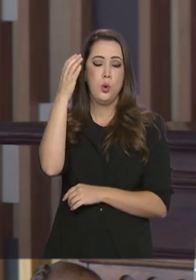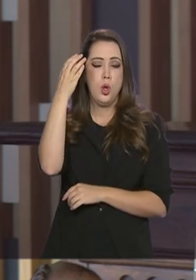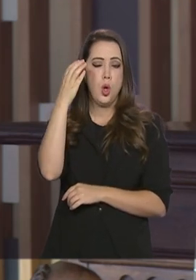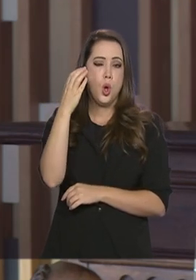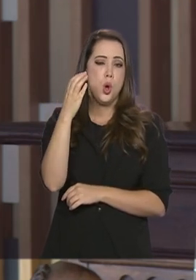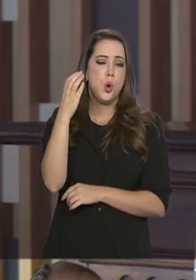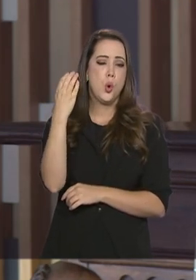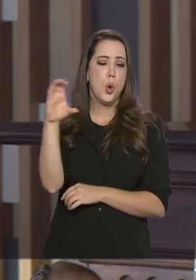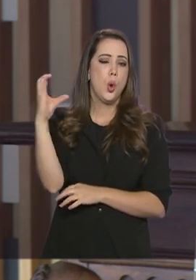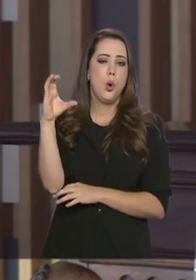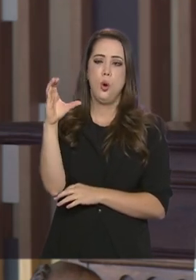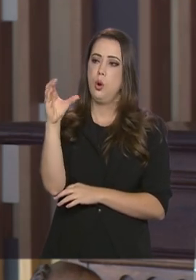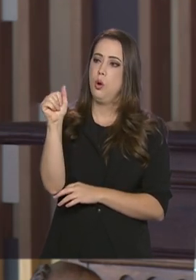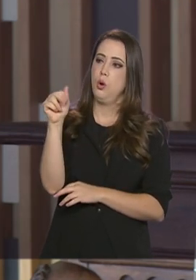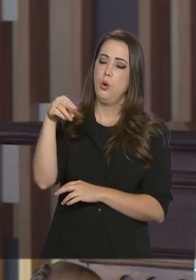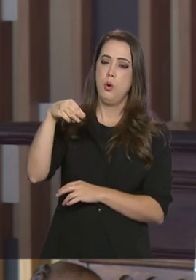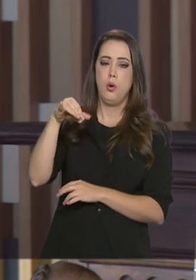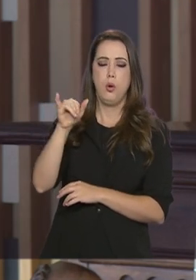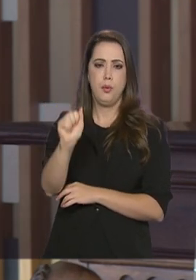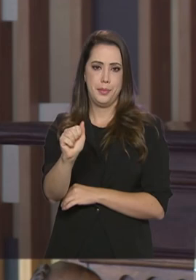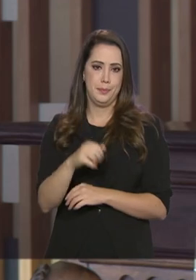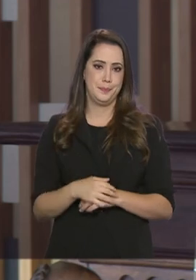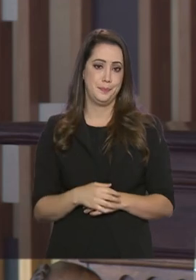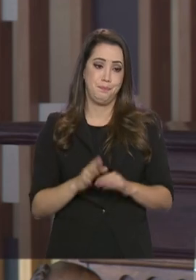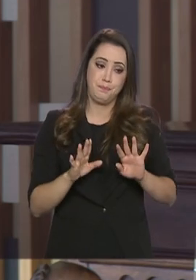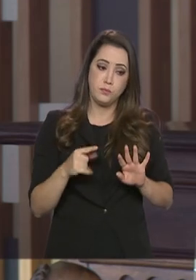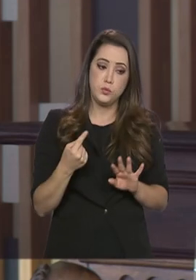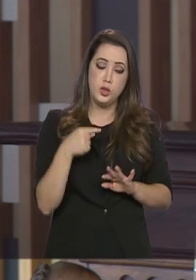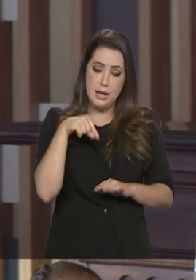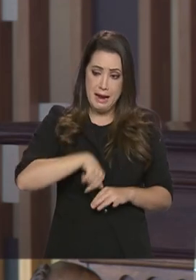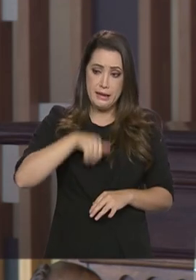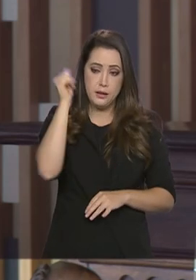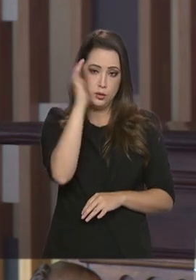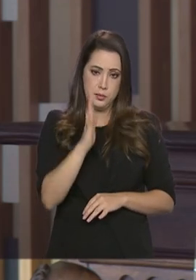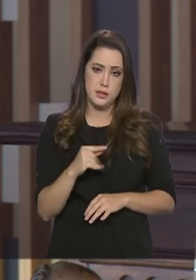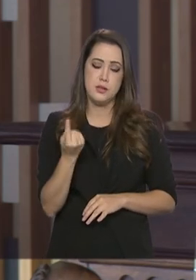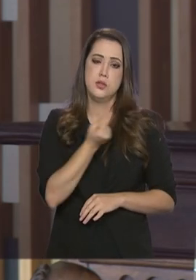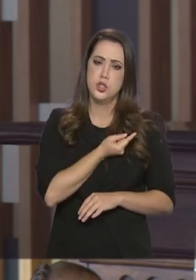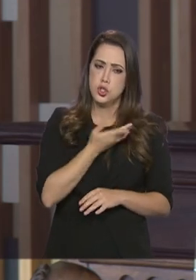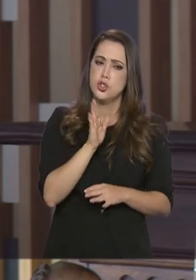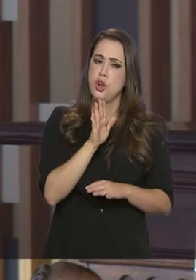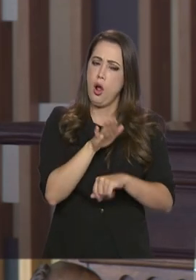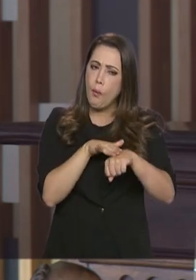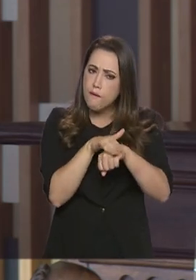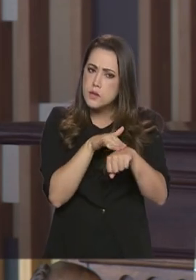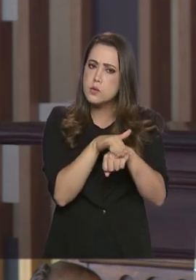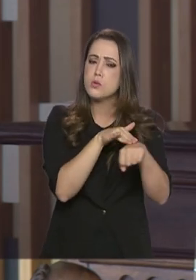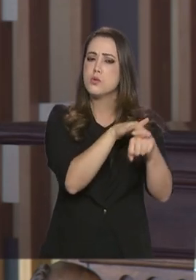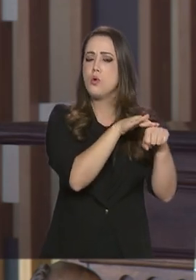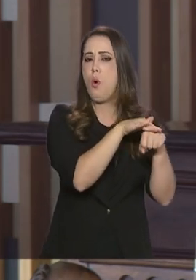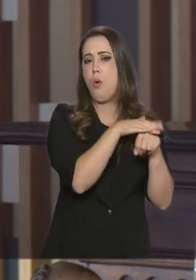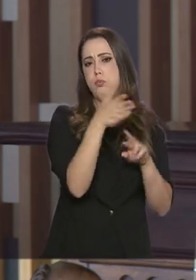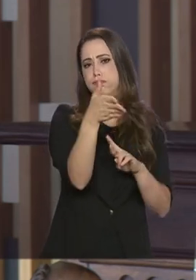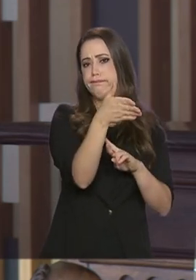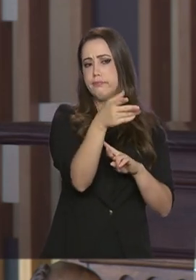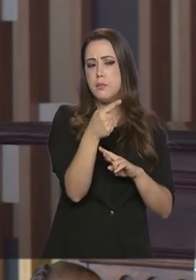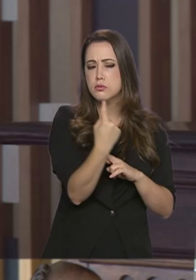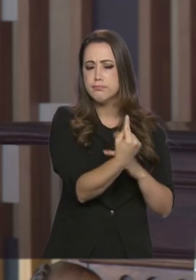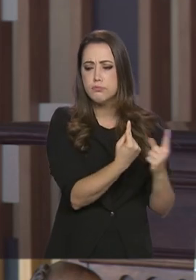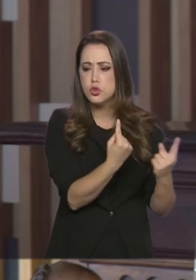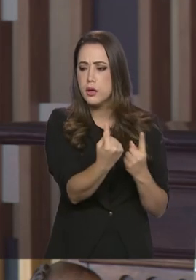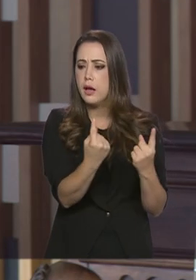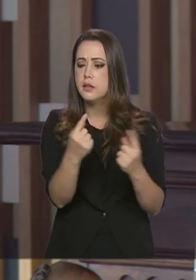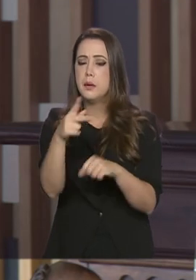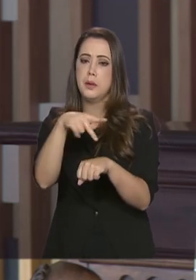E em todos esses casos, o lado brasileiro nós já temos, eu tenho falado com os chanceleres desses países, tentado mostrar, olha, quando vocês